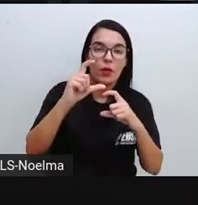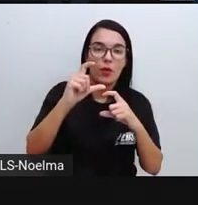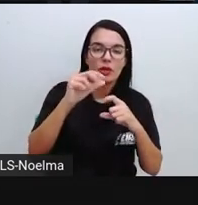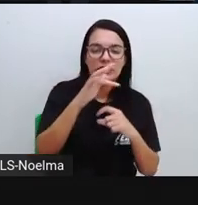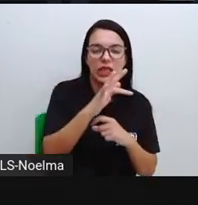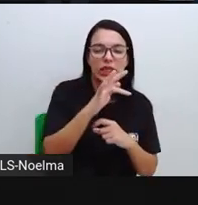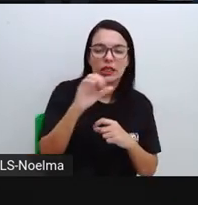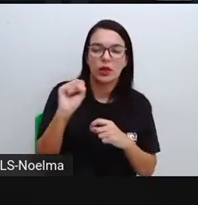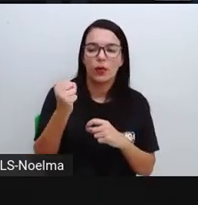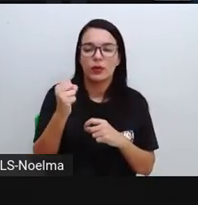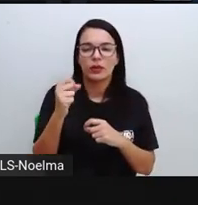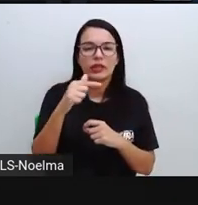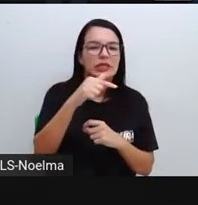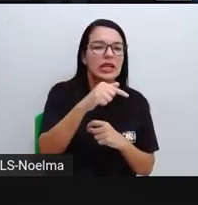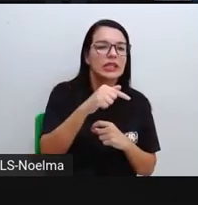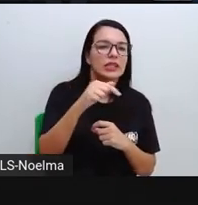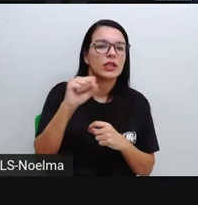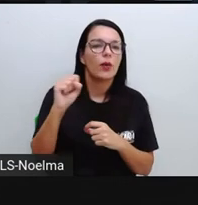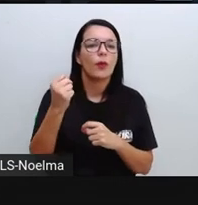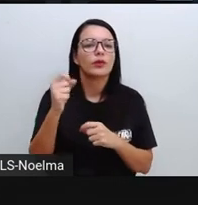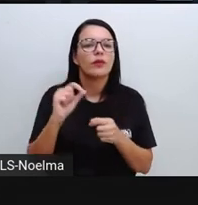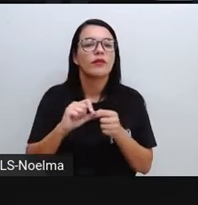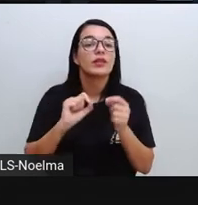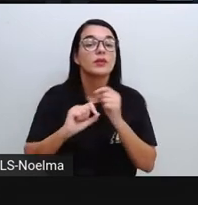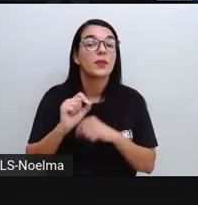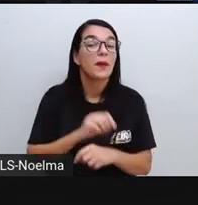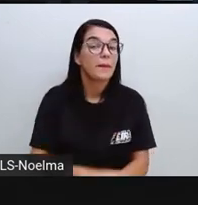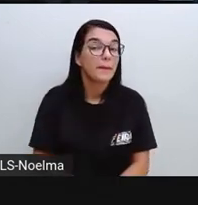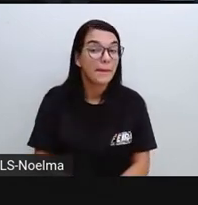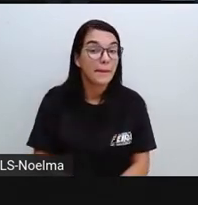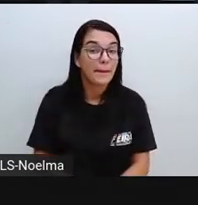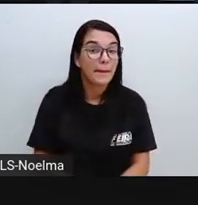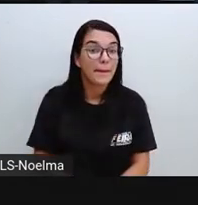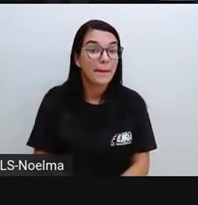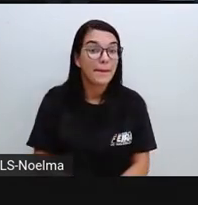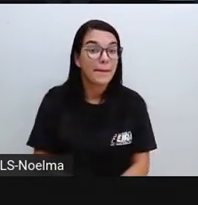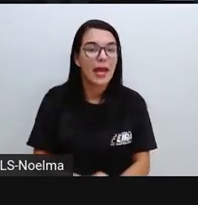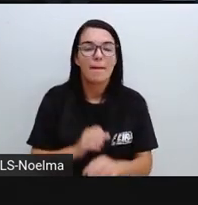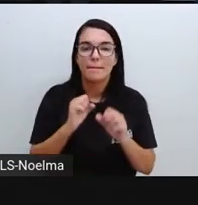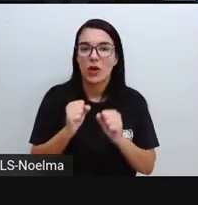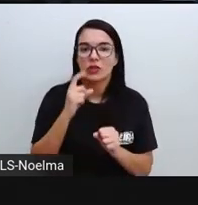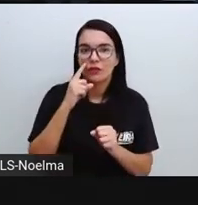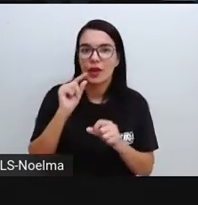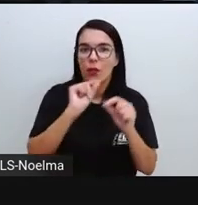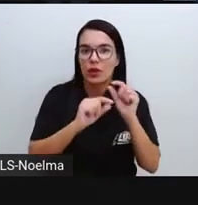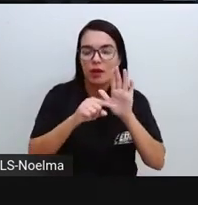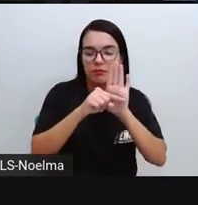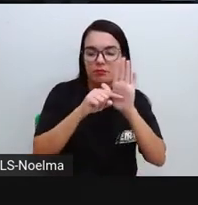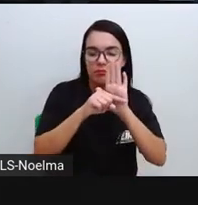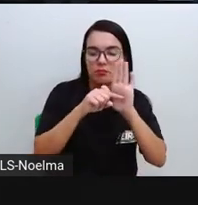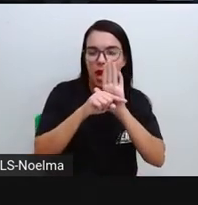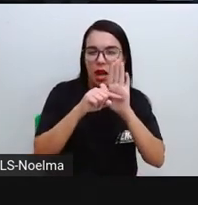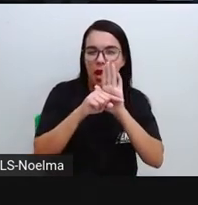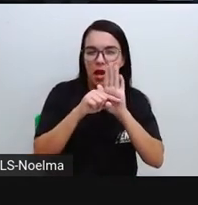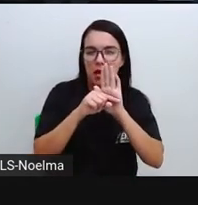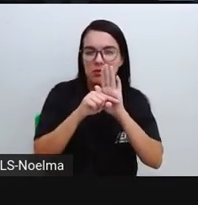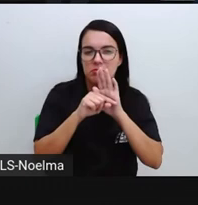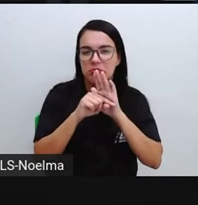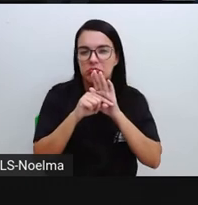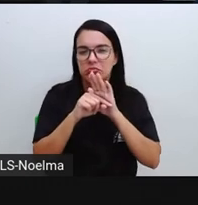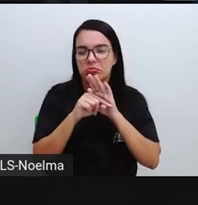o 78. O que é preciso fazer? A gente pode tentar ver qual é a diferença de 78 para 87.